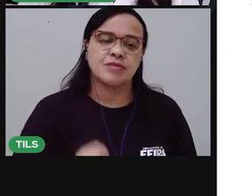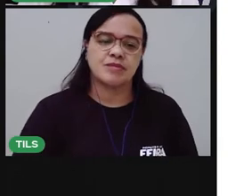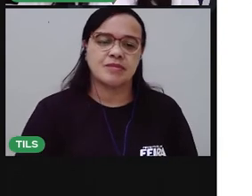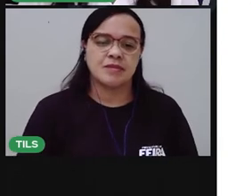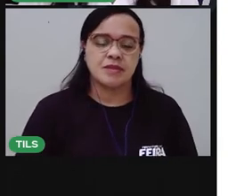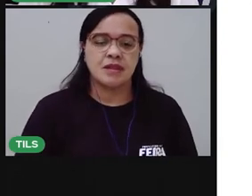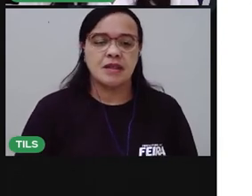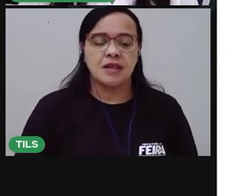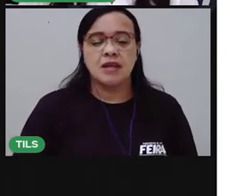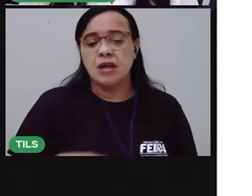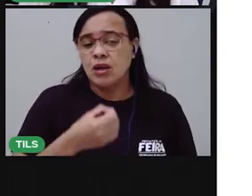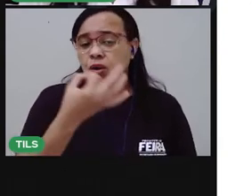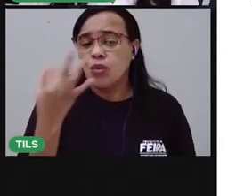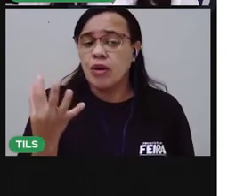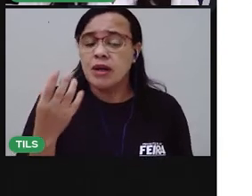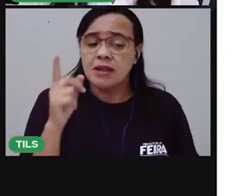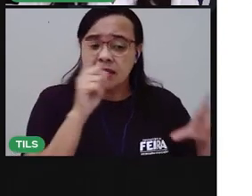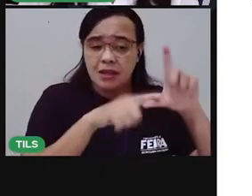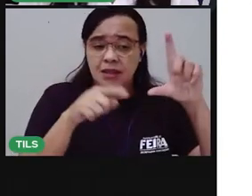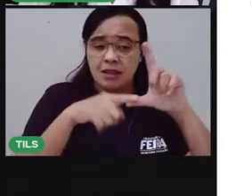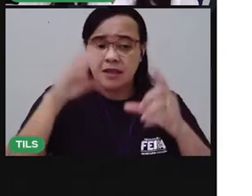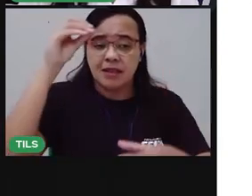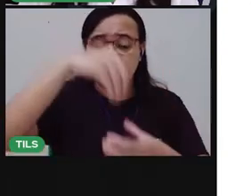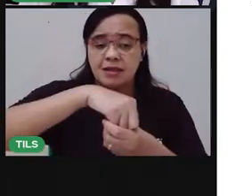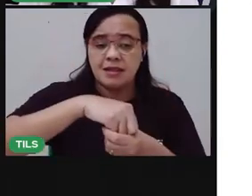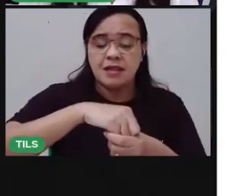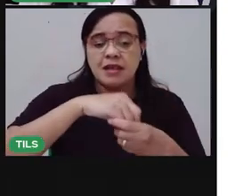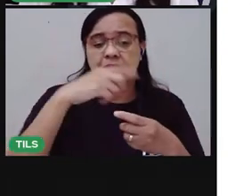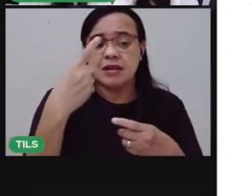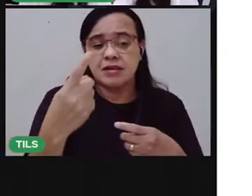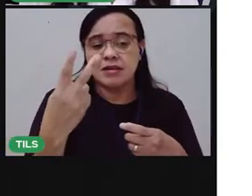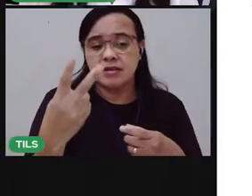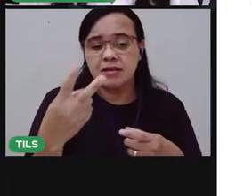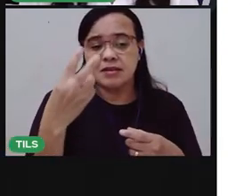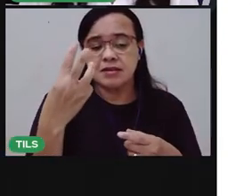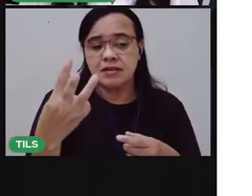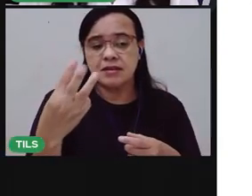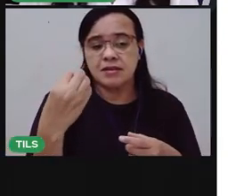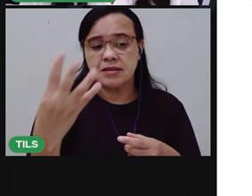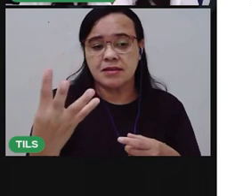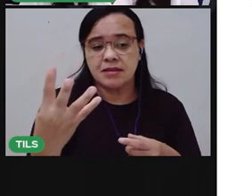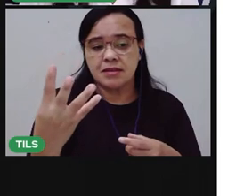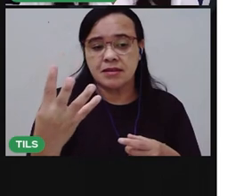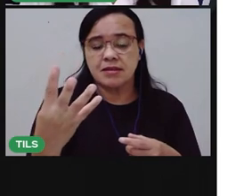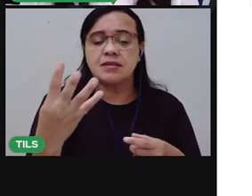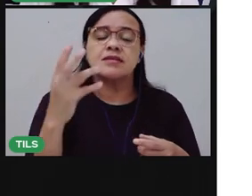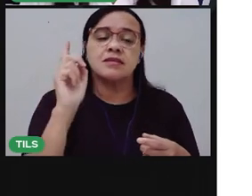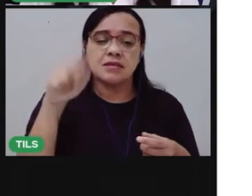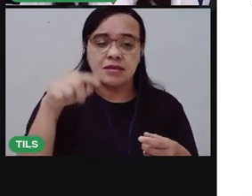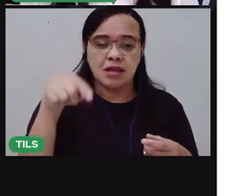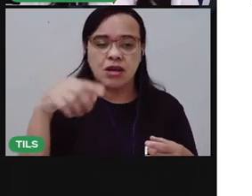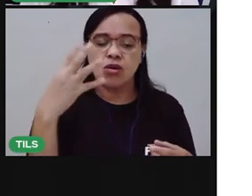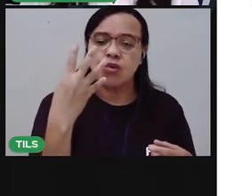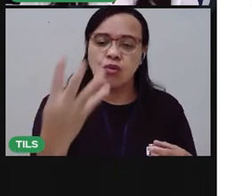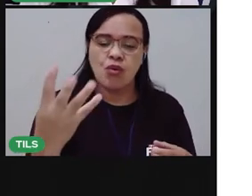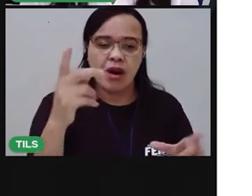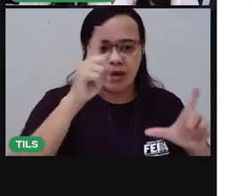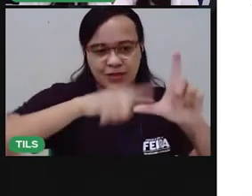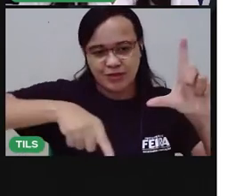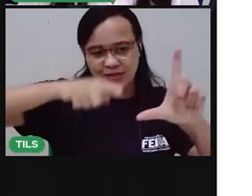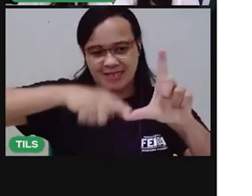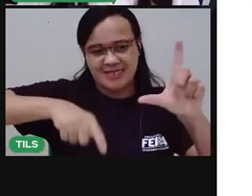contar quantas letras tem 1 2 3 4 4 letras